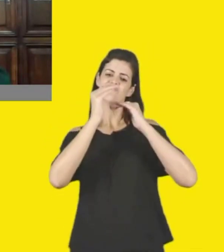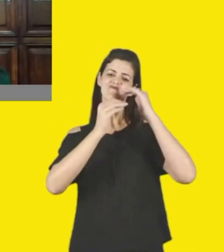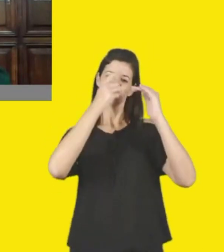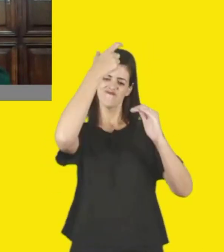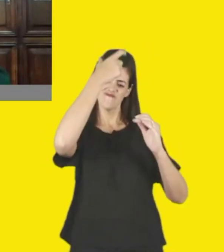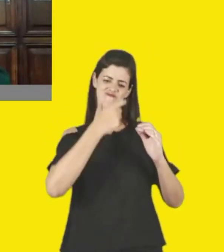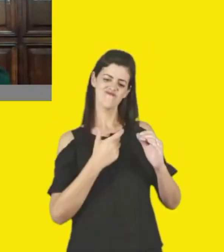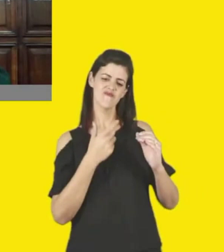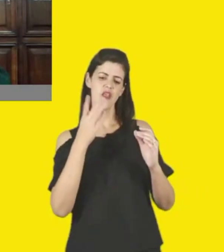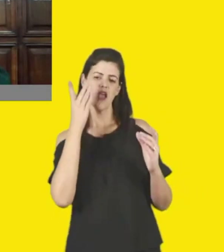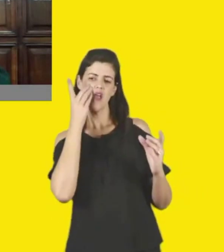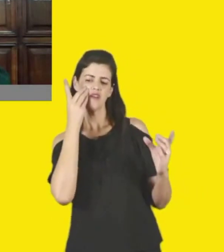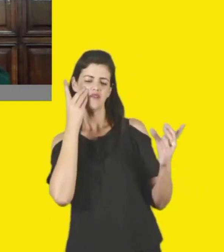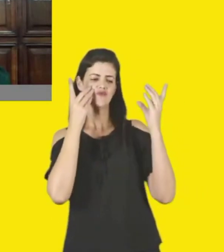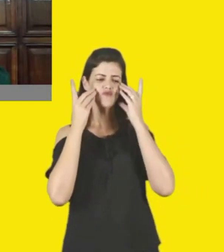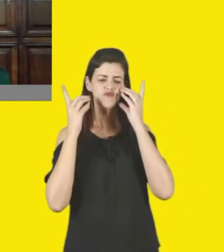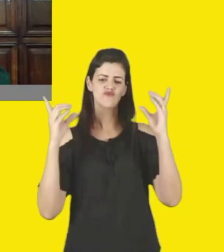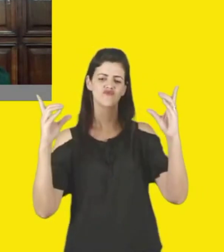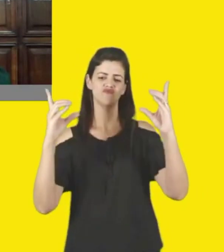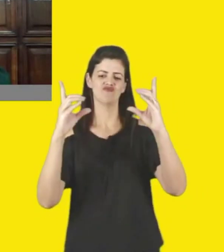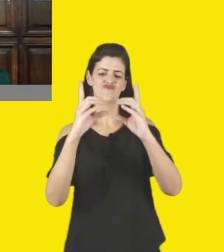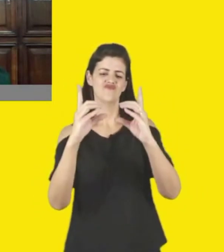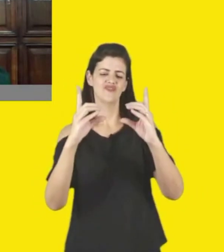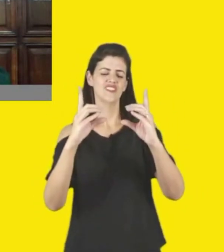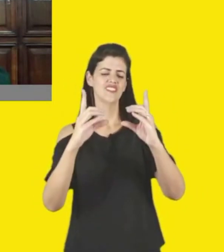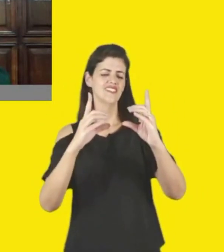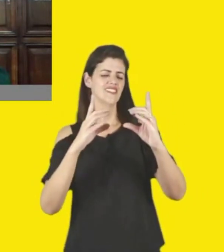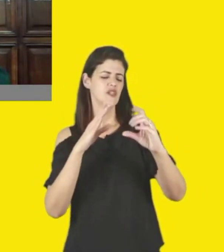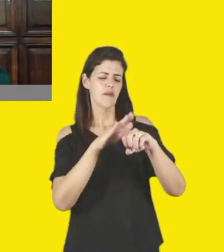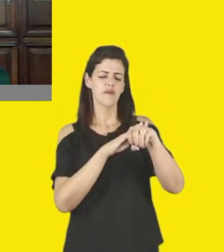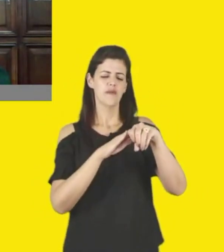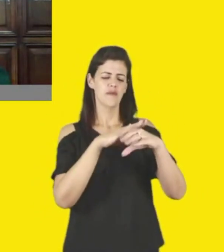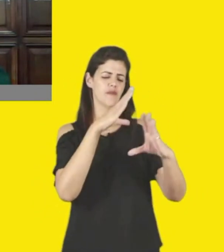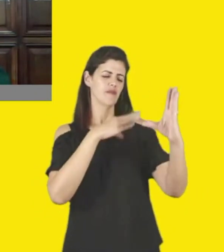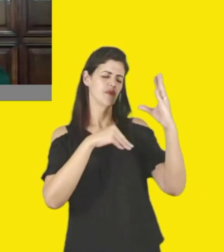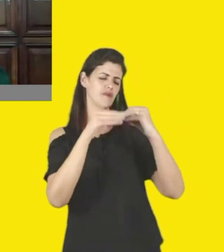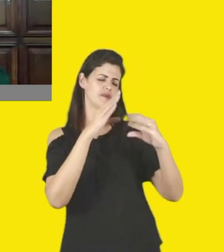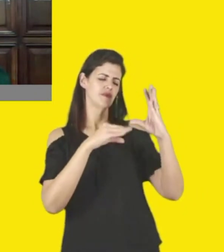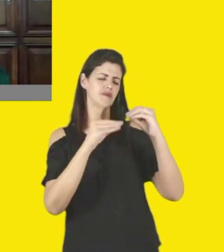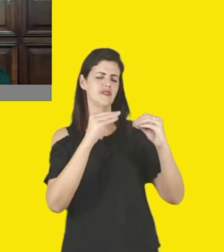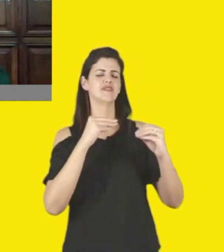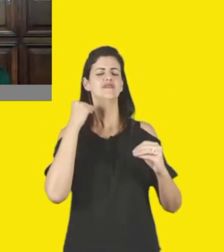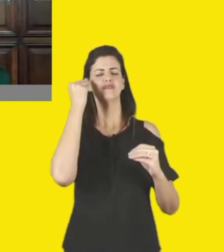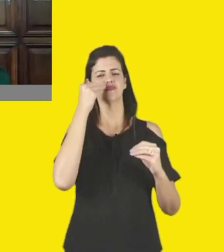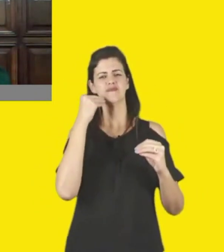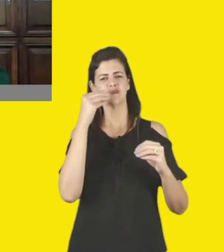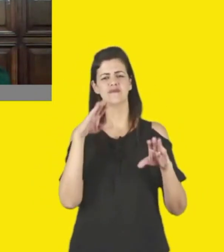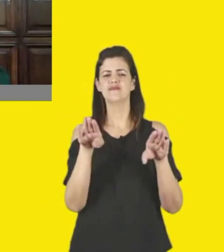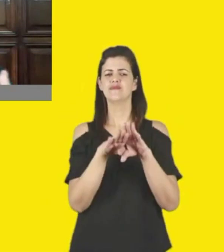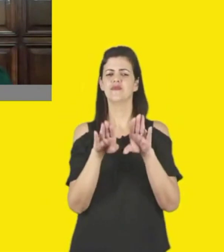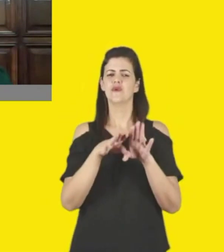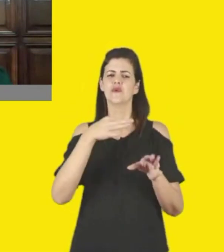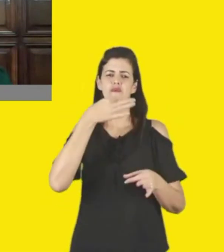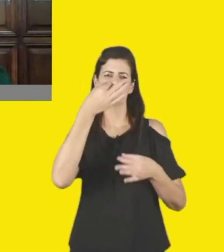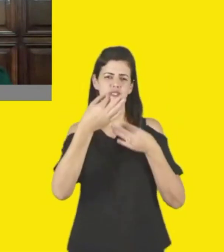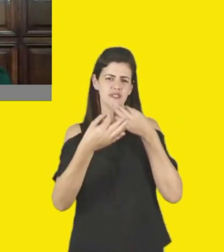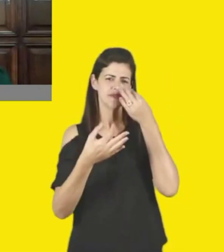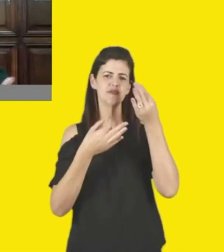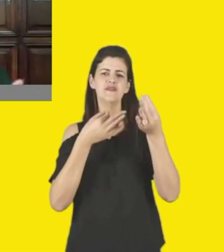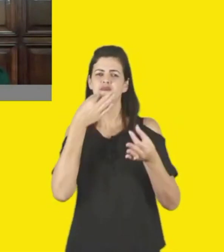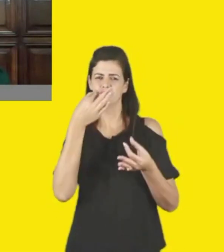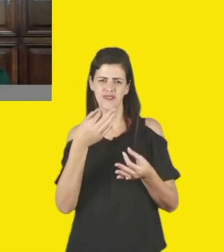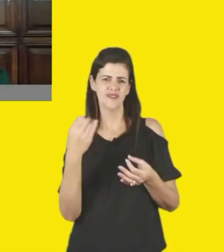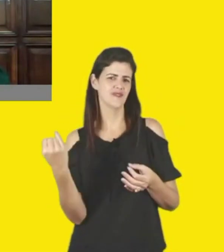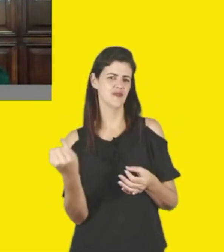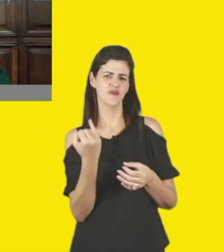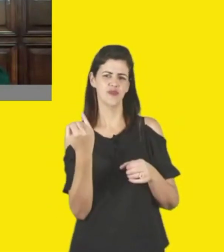possibilidade de se encontrar com a cultura e nesses aspectos a gente amplia as possibilidades de senso crítico, de poder saber coisas e